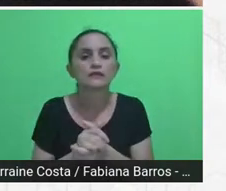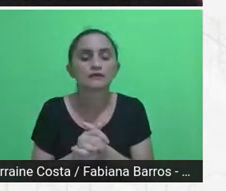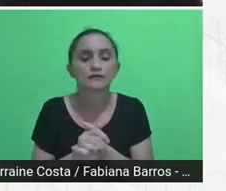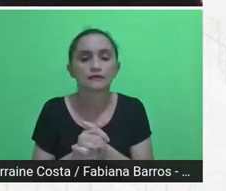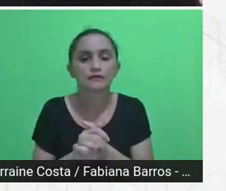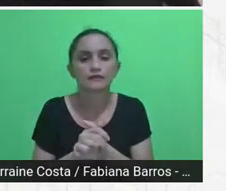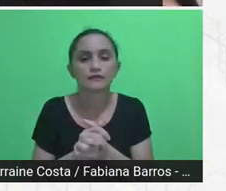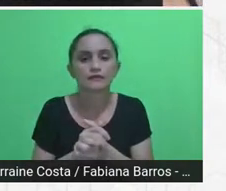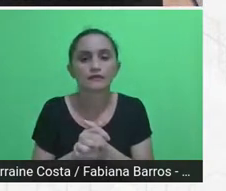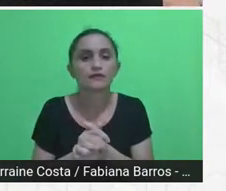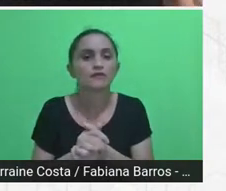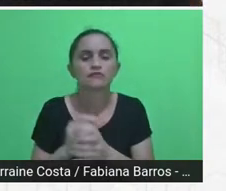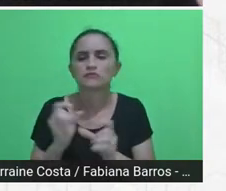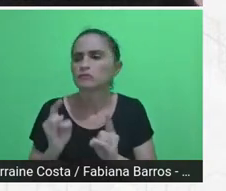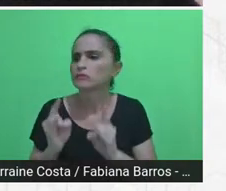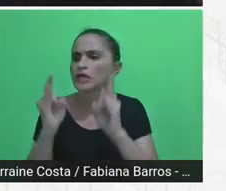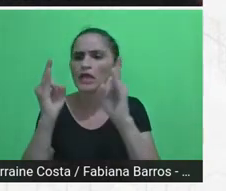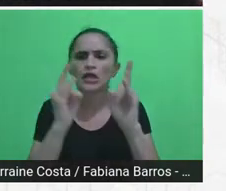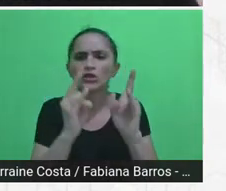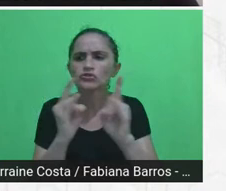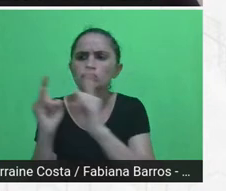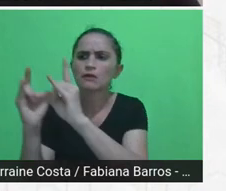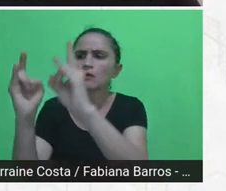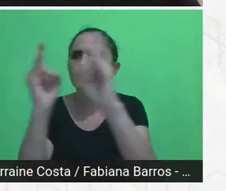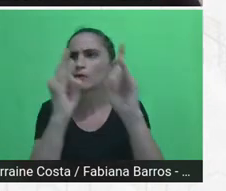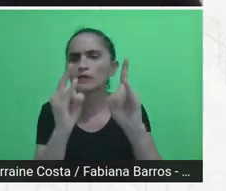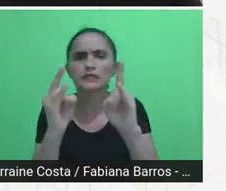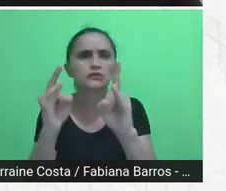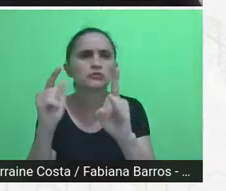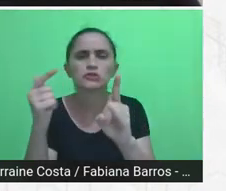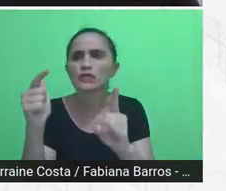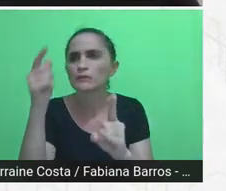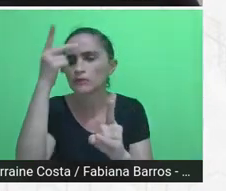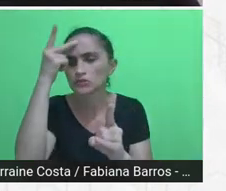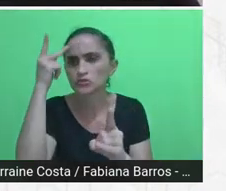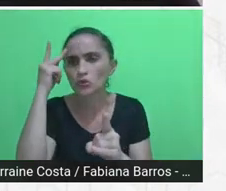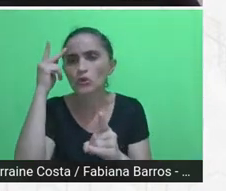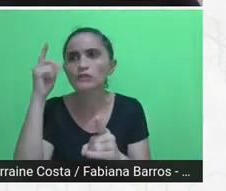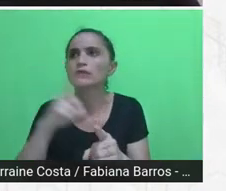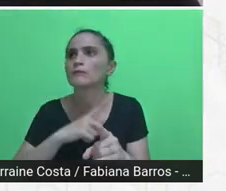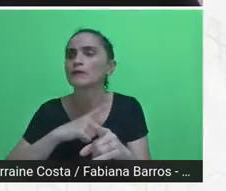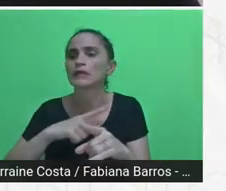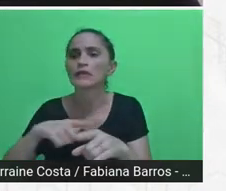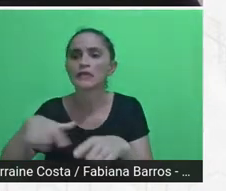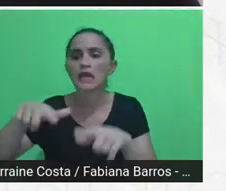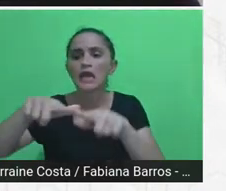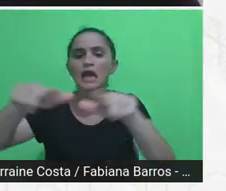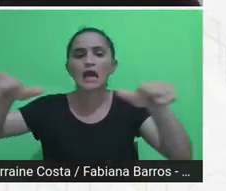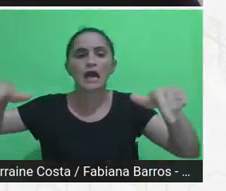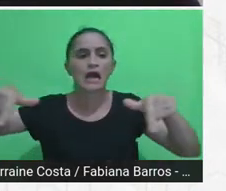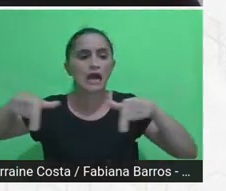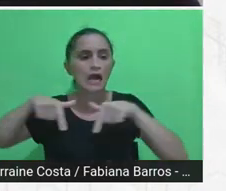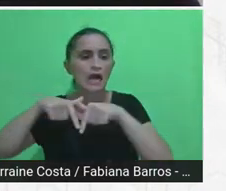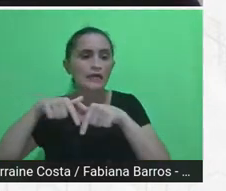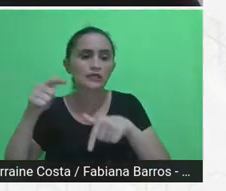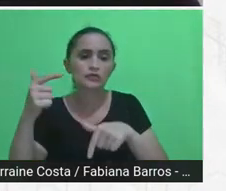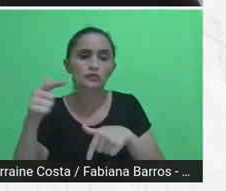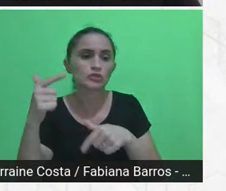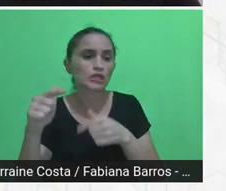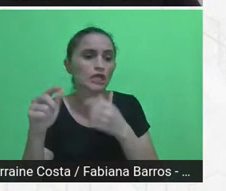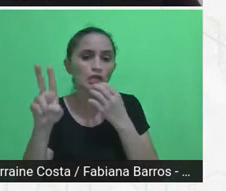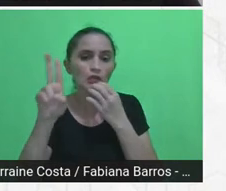edificações não utilizadas aos terrenos vazios. Então, a